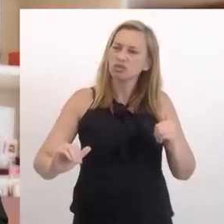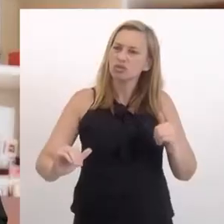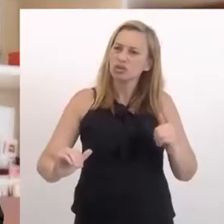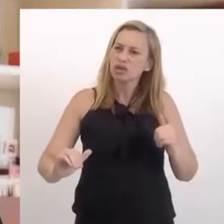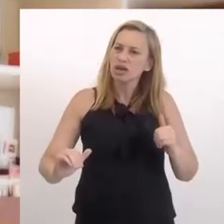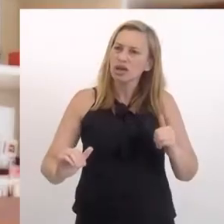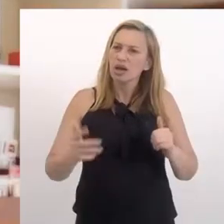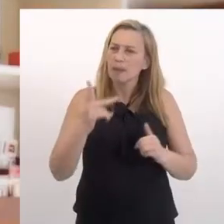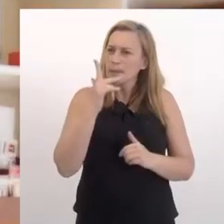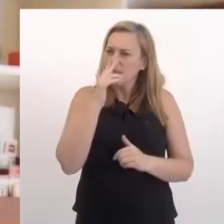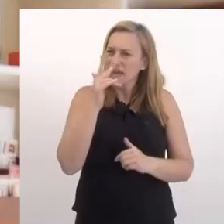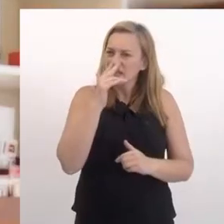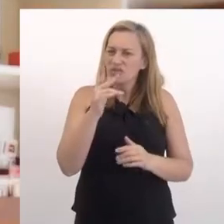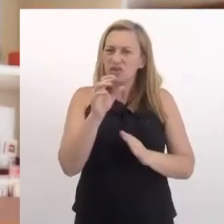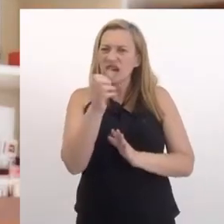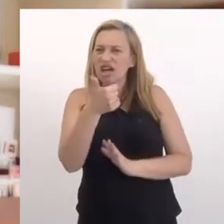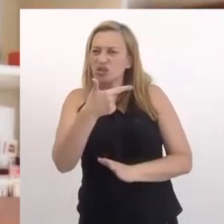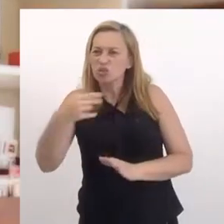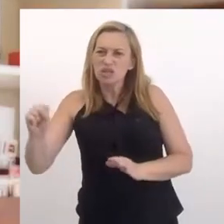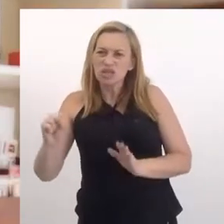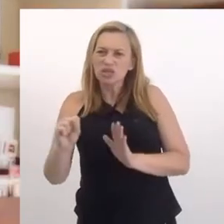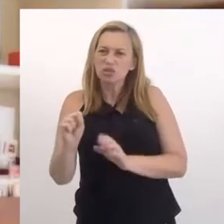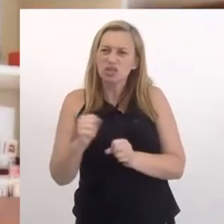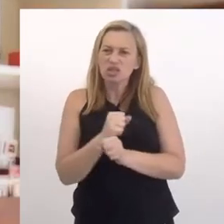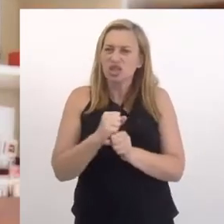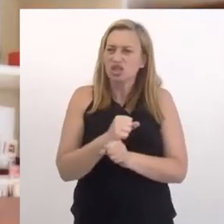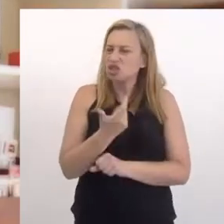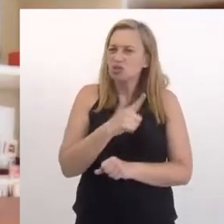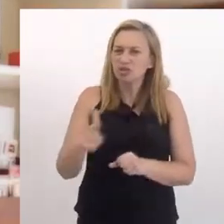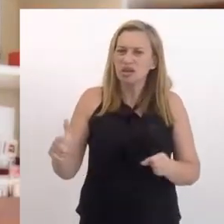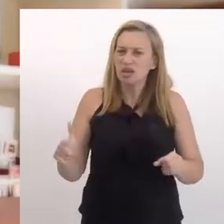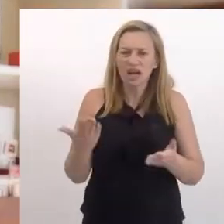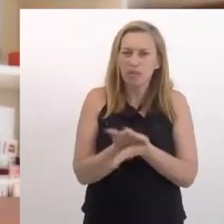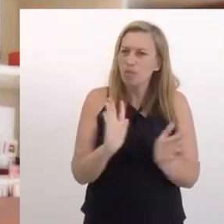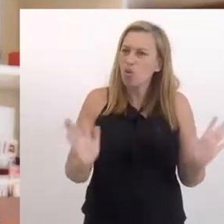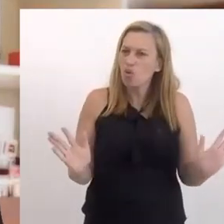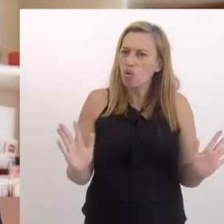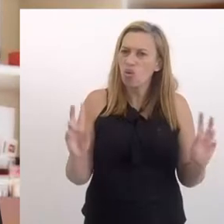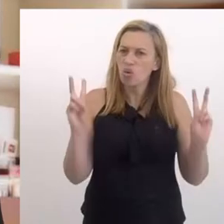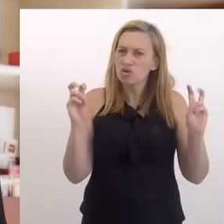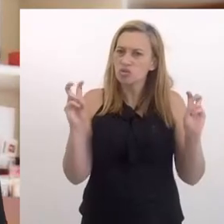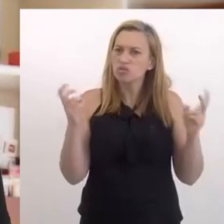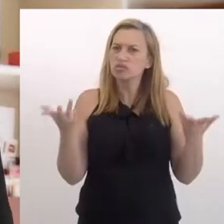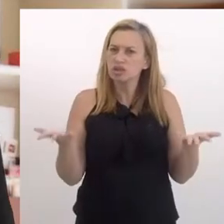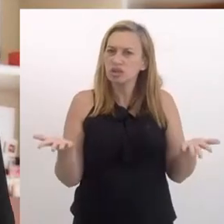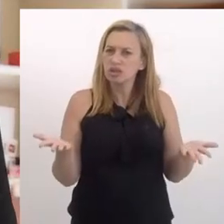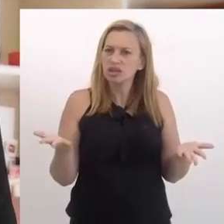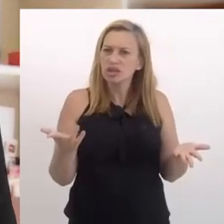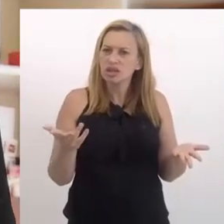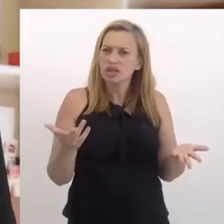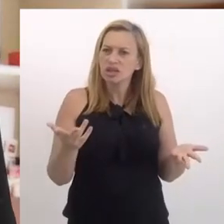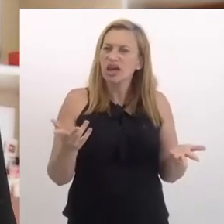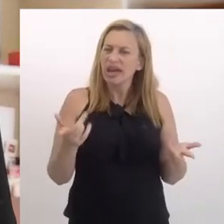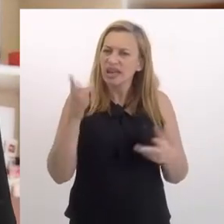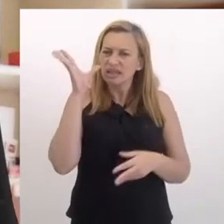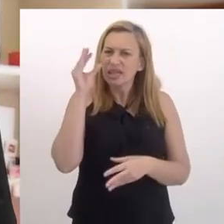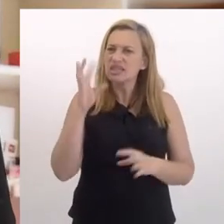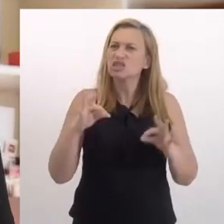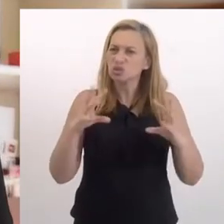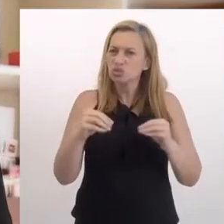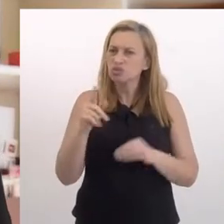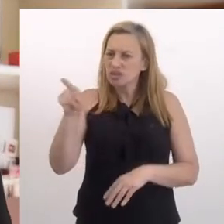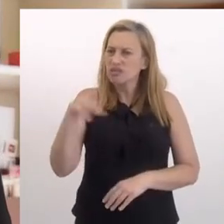distanciamento, parece que o negócio foi há 200 anos e, portanto, não existe mais resquícios disso. É bem